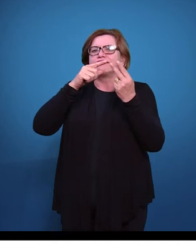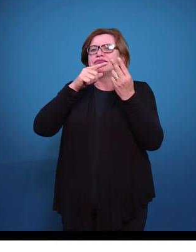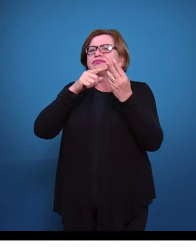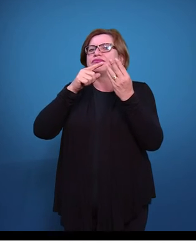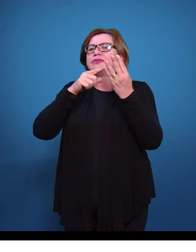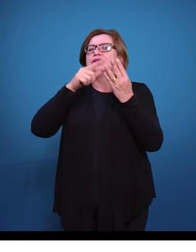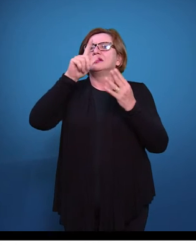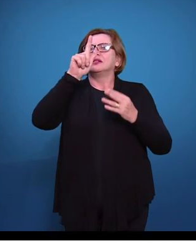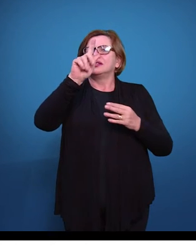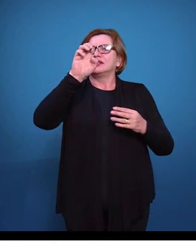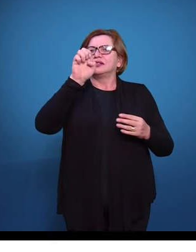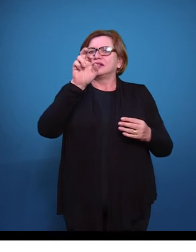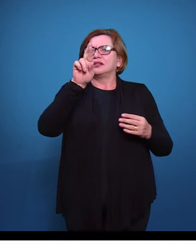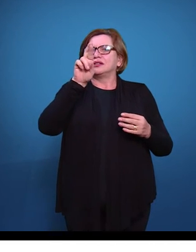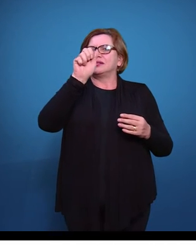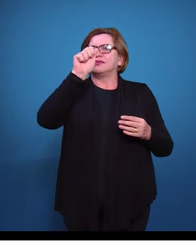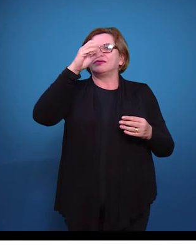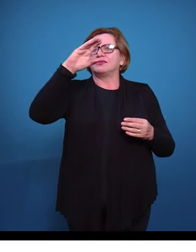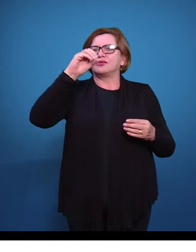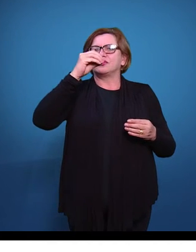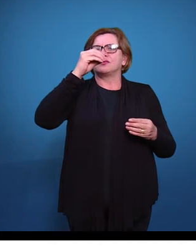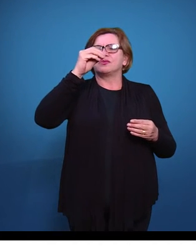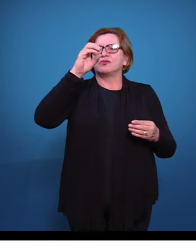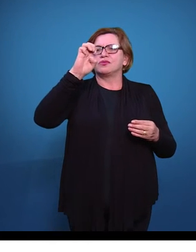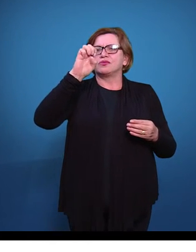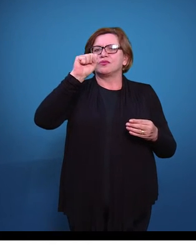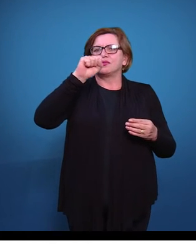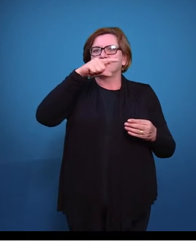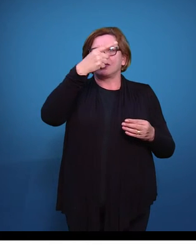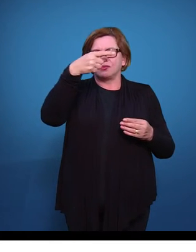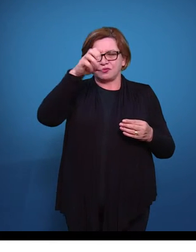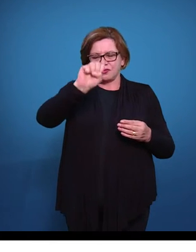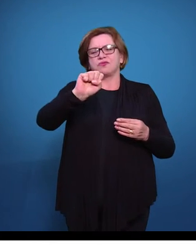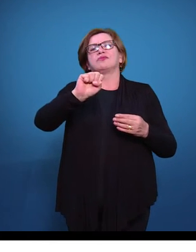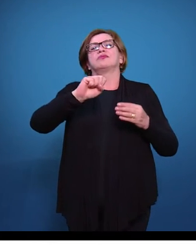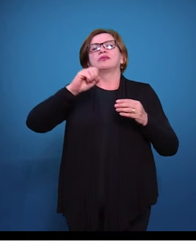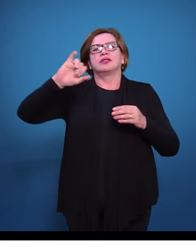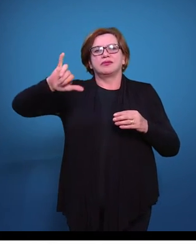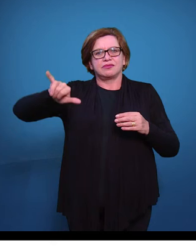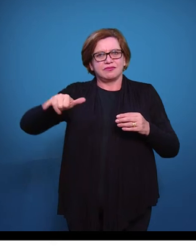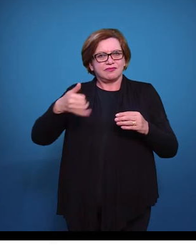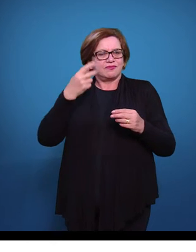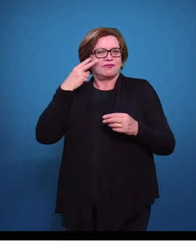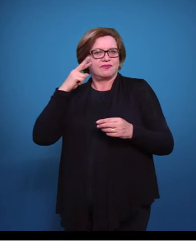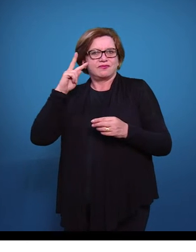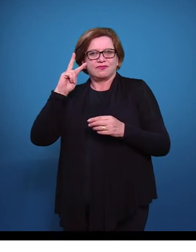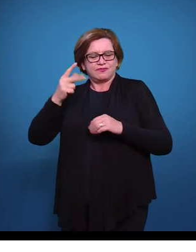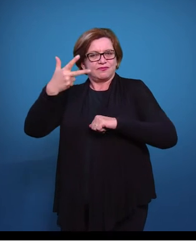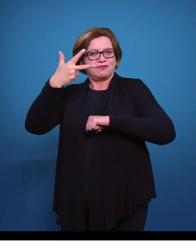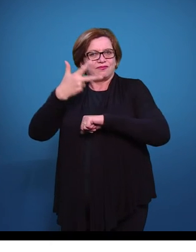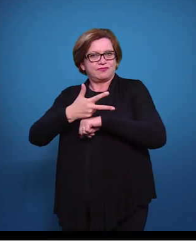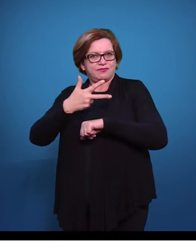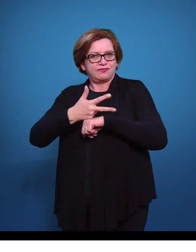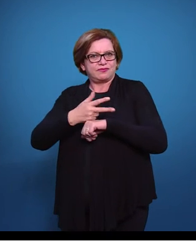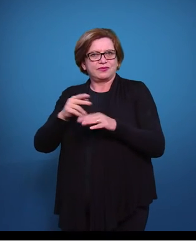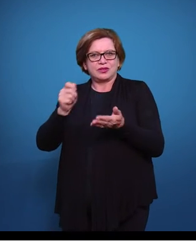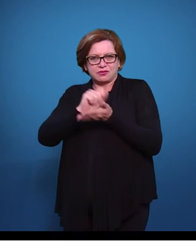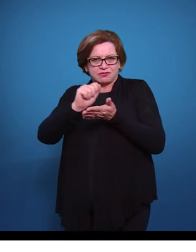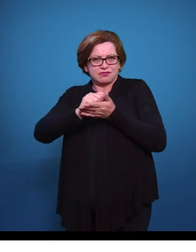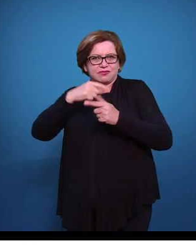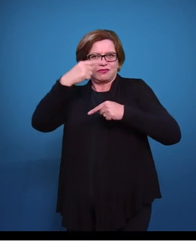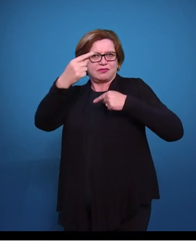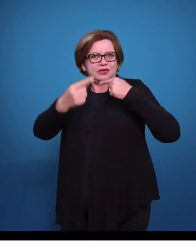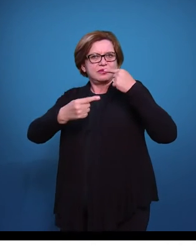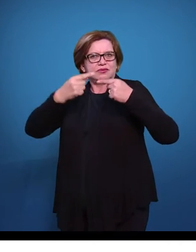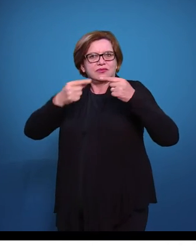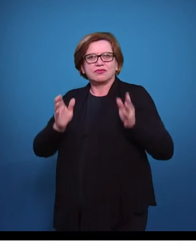educação à distância. Então, aproveitem para assistir esse vídeo e fazer as suas anotações porque nós vamos discutir sobre isso